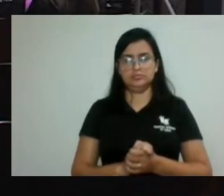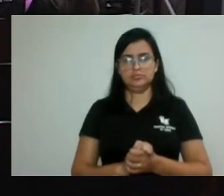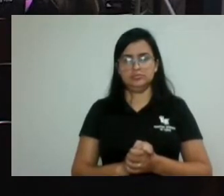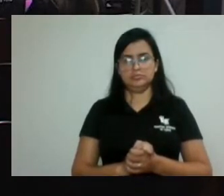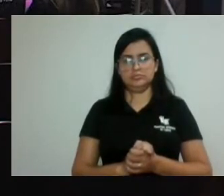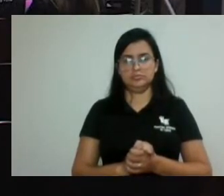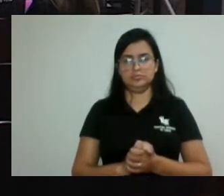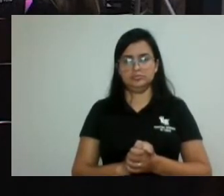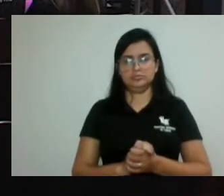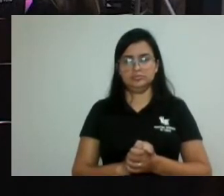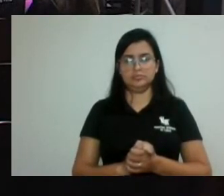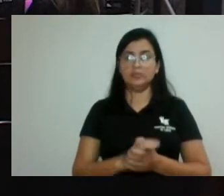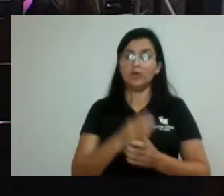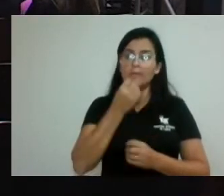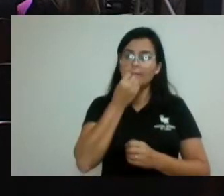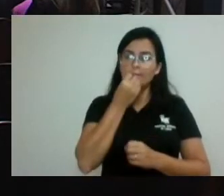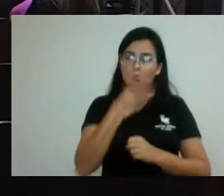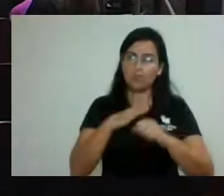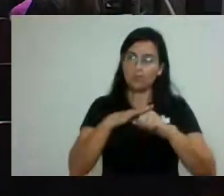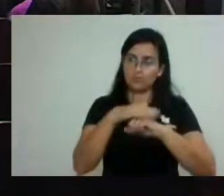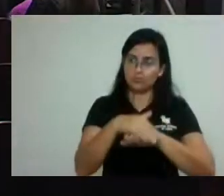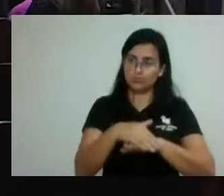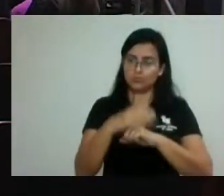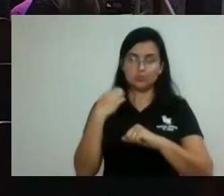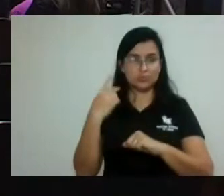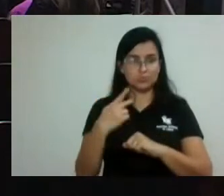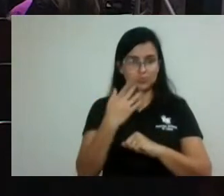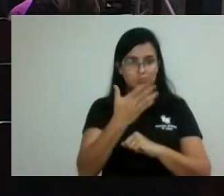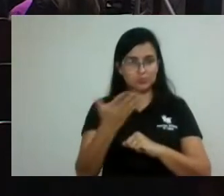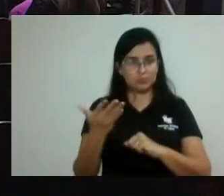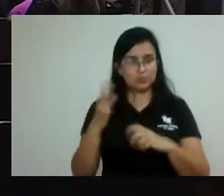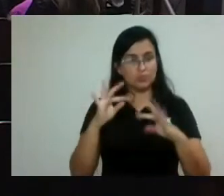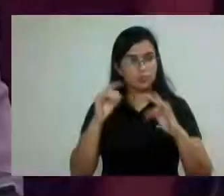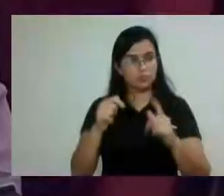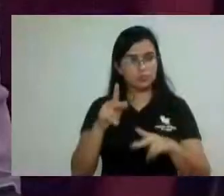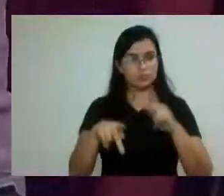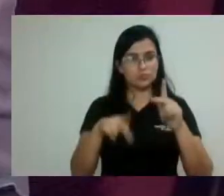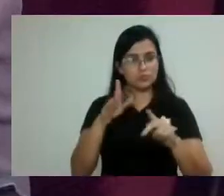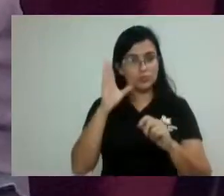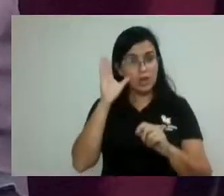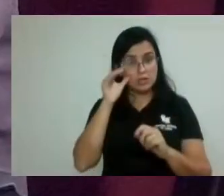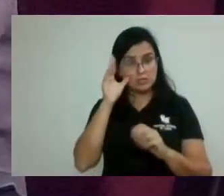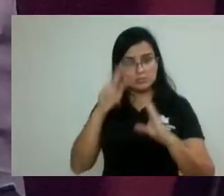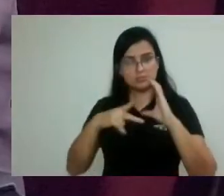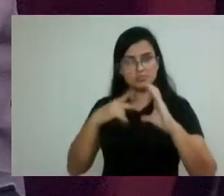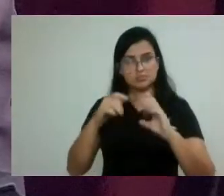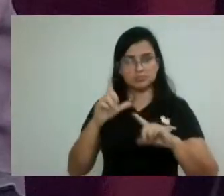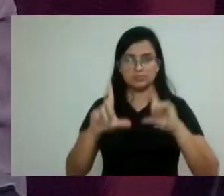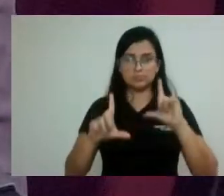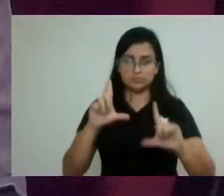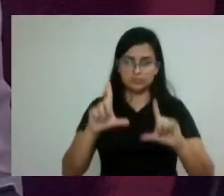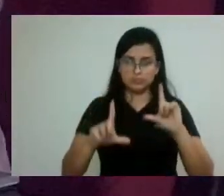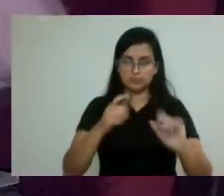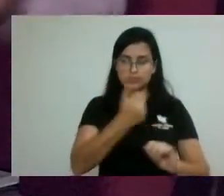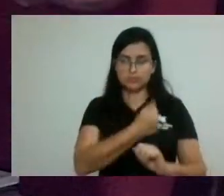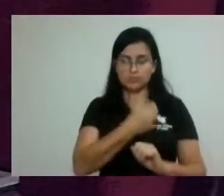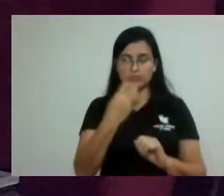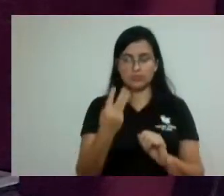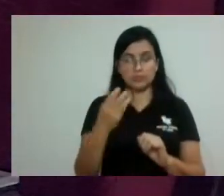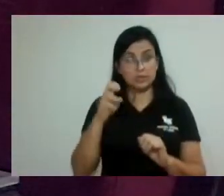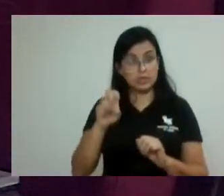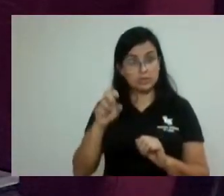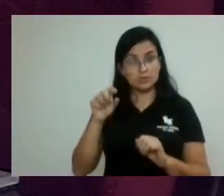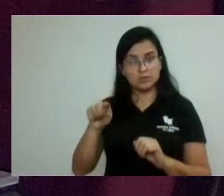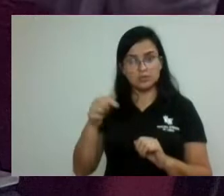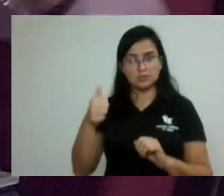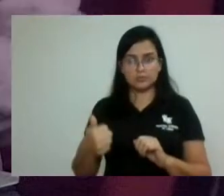Boa noite aos senhores e senhoras, vereadoras, aos telespectadores da JFTV Câmara, canal 35.1, aos ouvintes